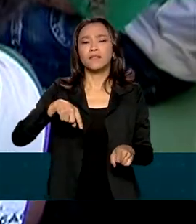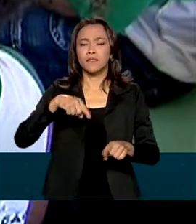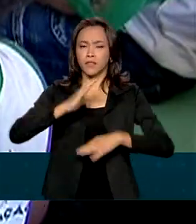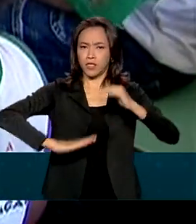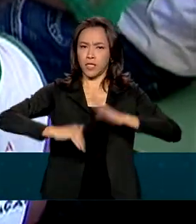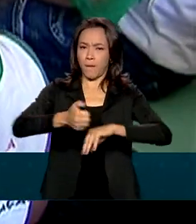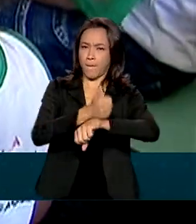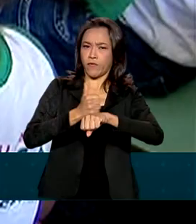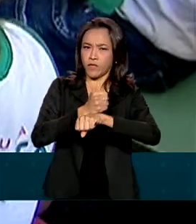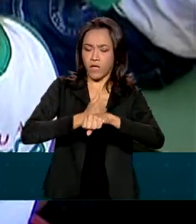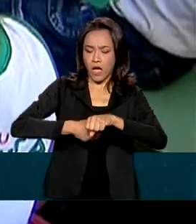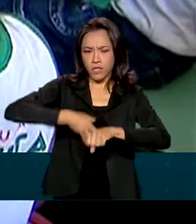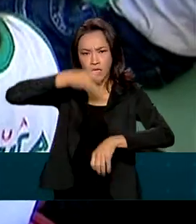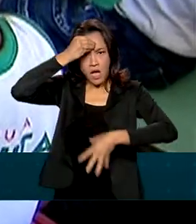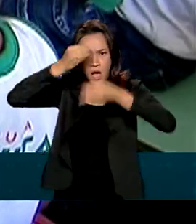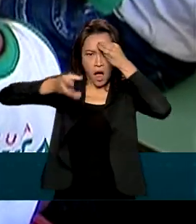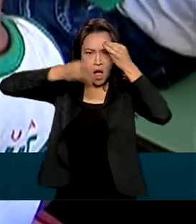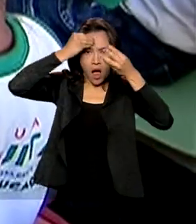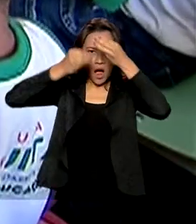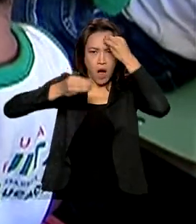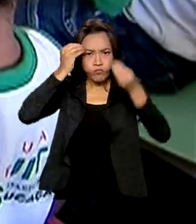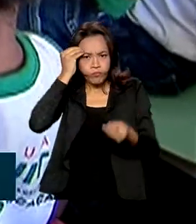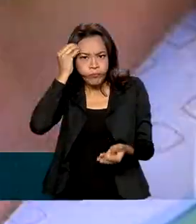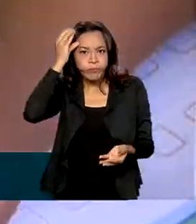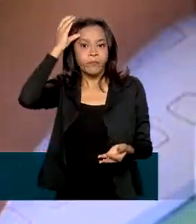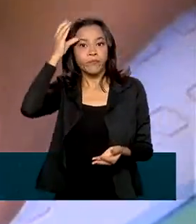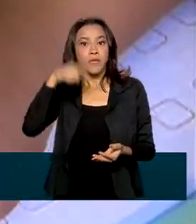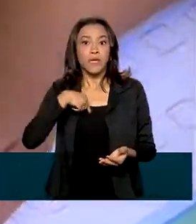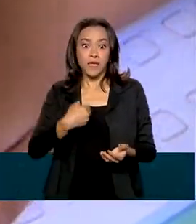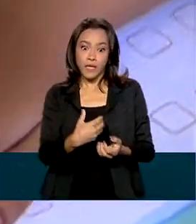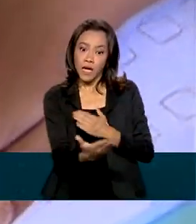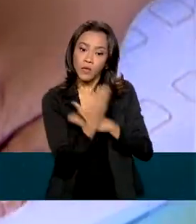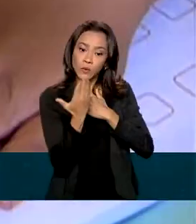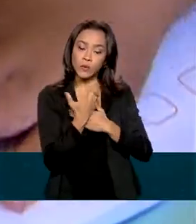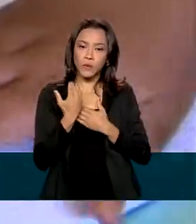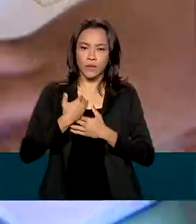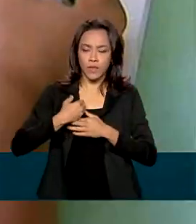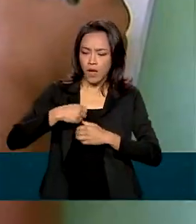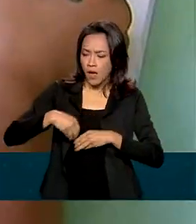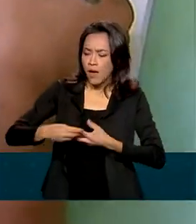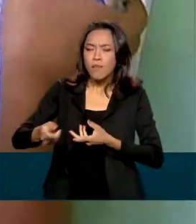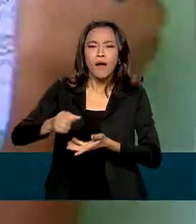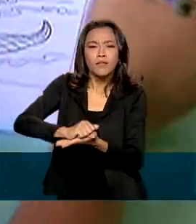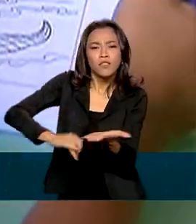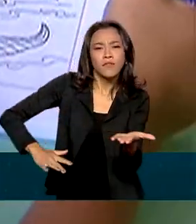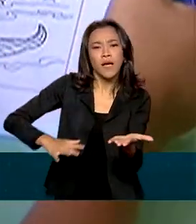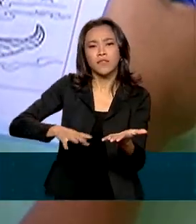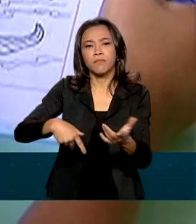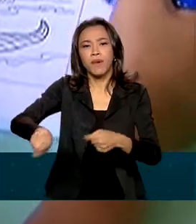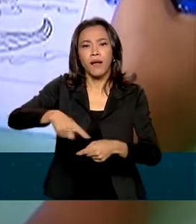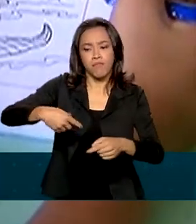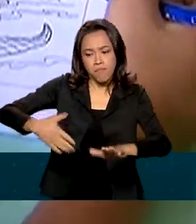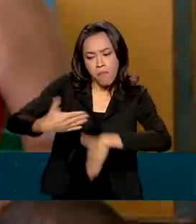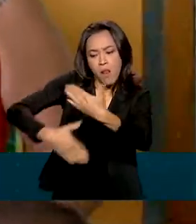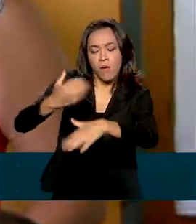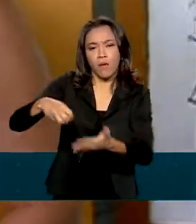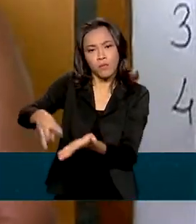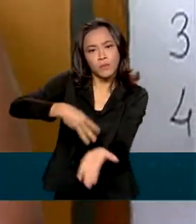profissionais se atualizem e desenvolvam atividades que contribuam para o desenvolvimento dos alunos de 0 a 6 anos de